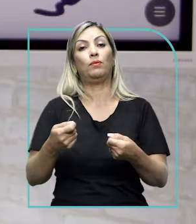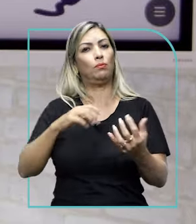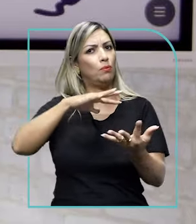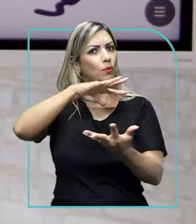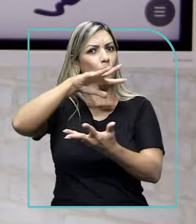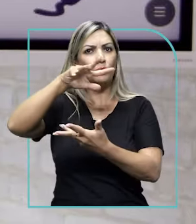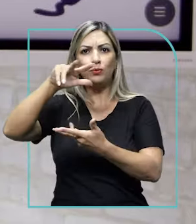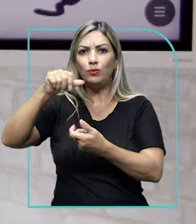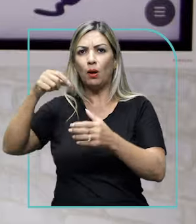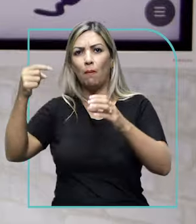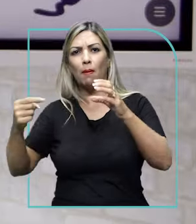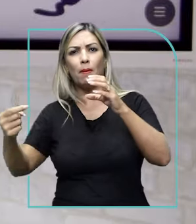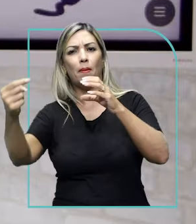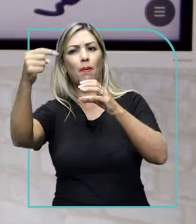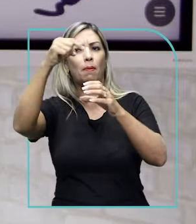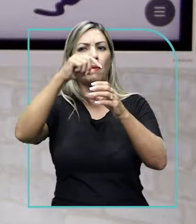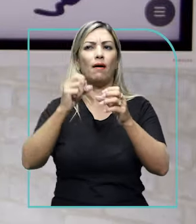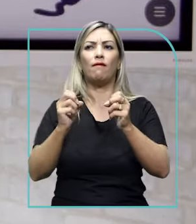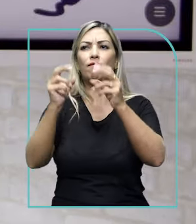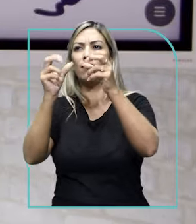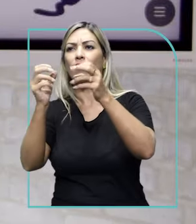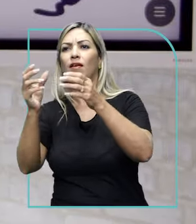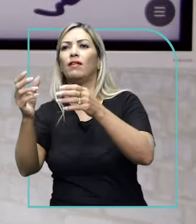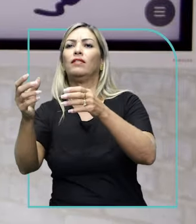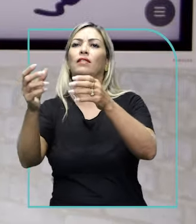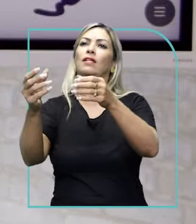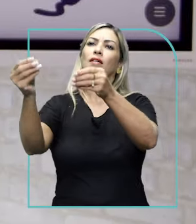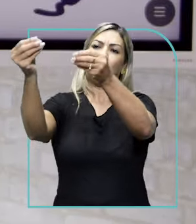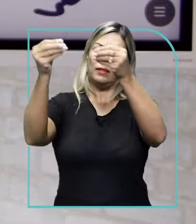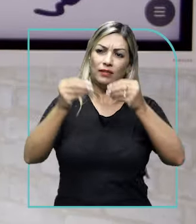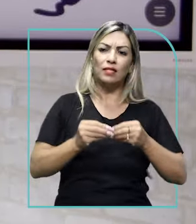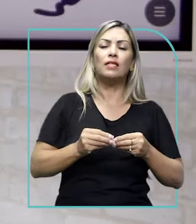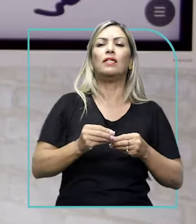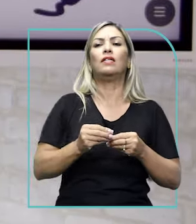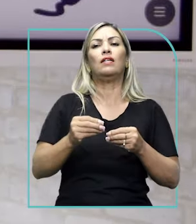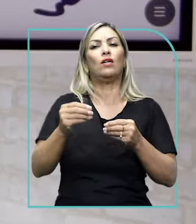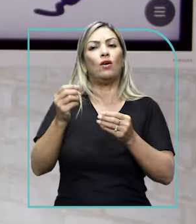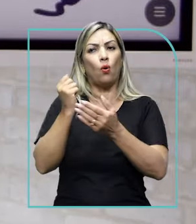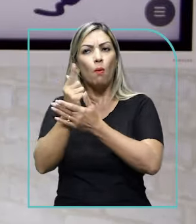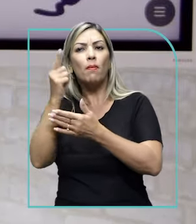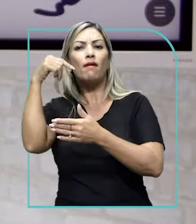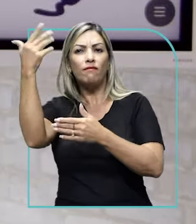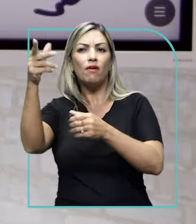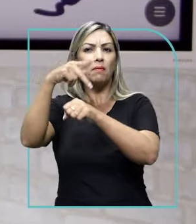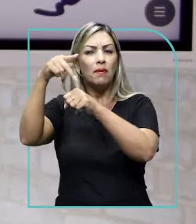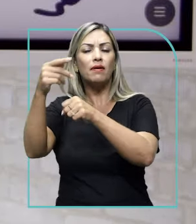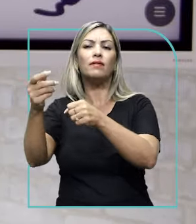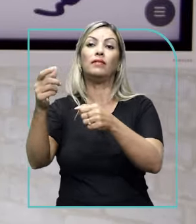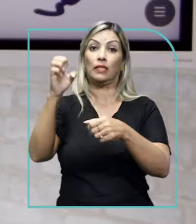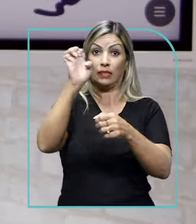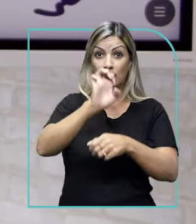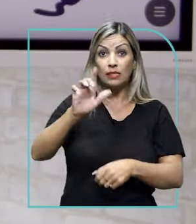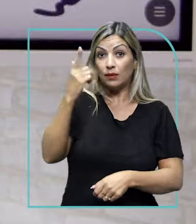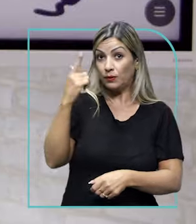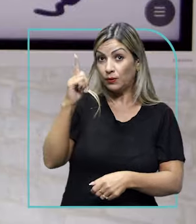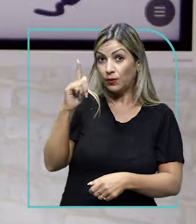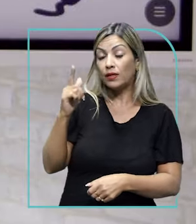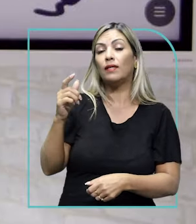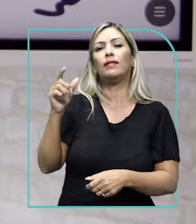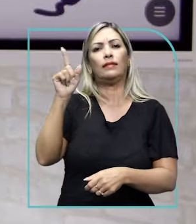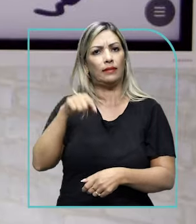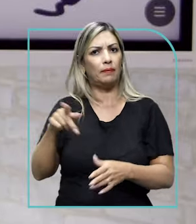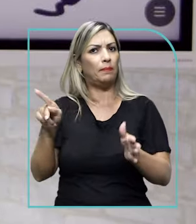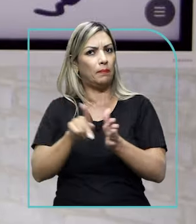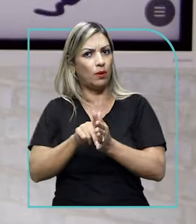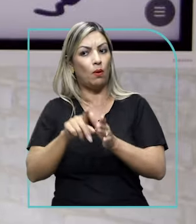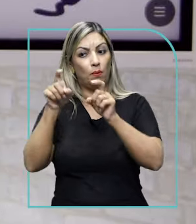mundialmente as exportações, as importações, a produção. O estado de Goiás, por ser um